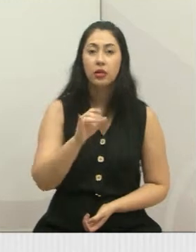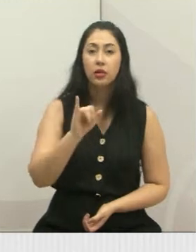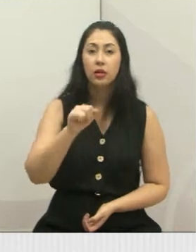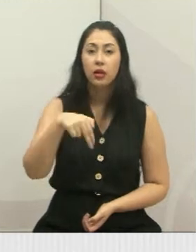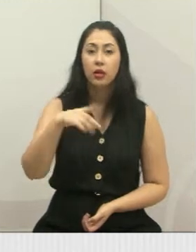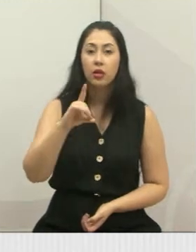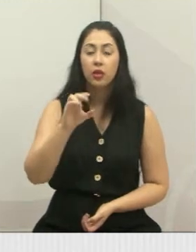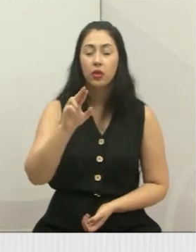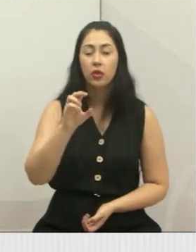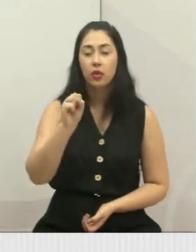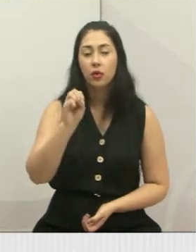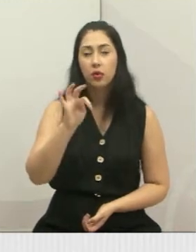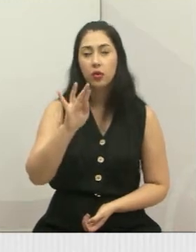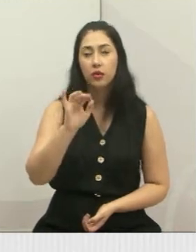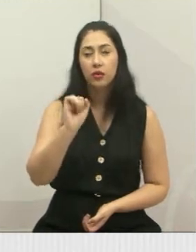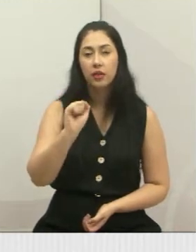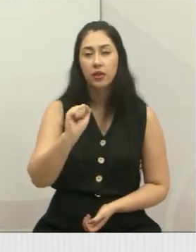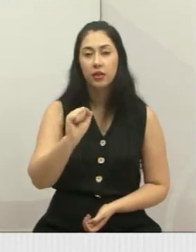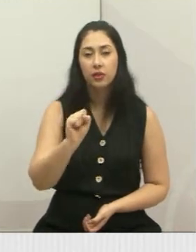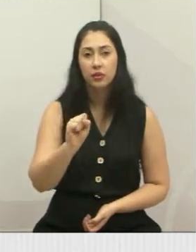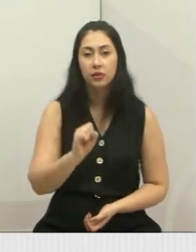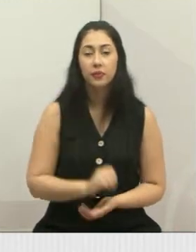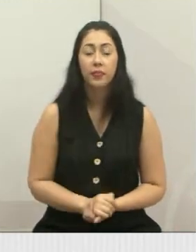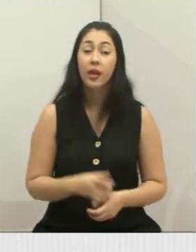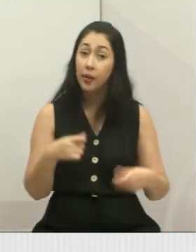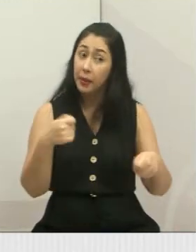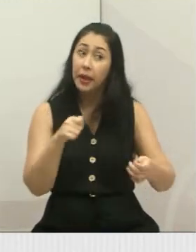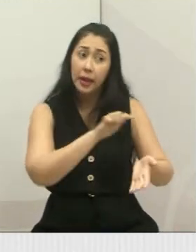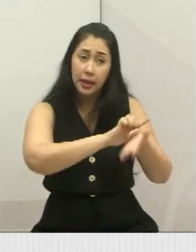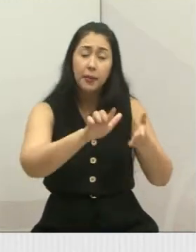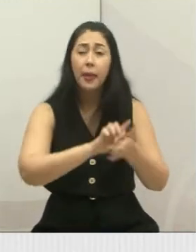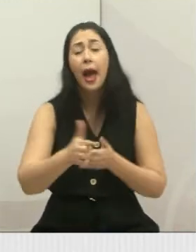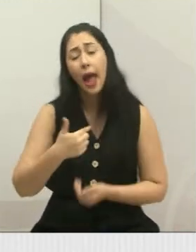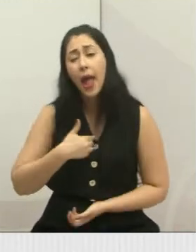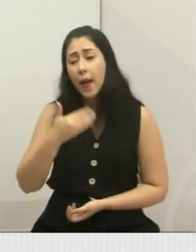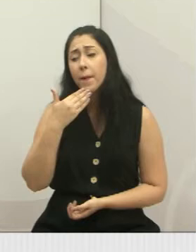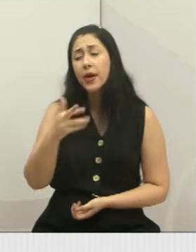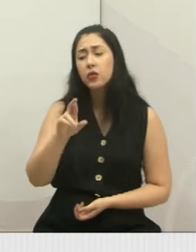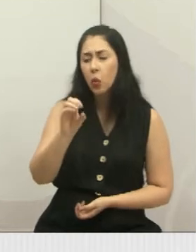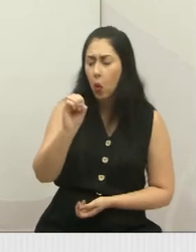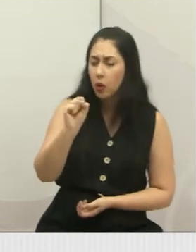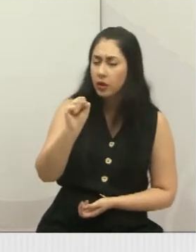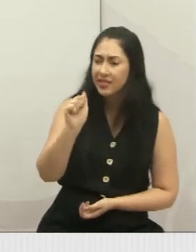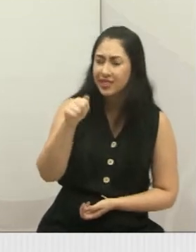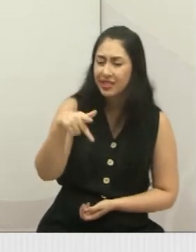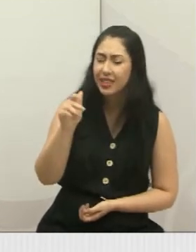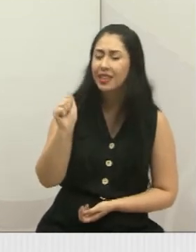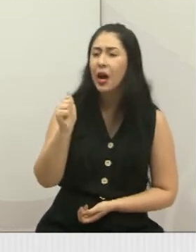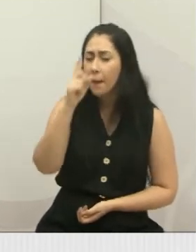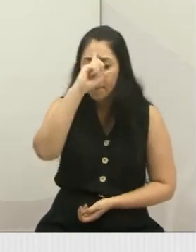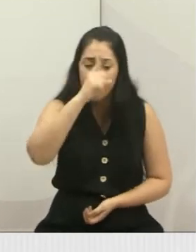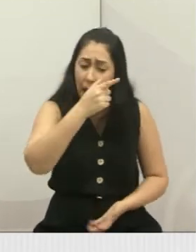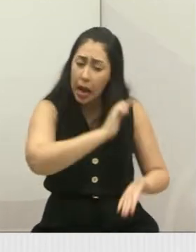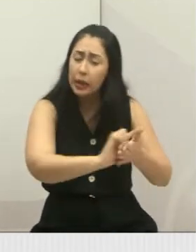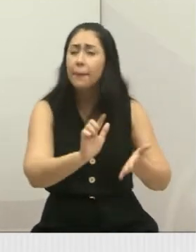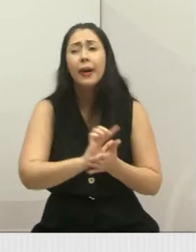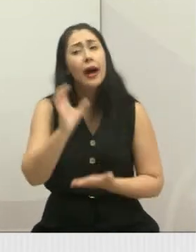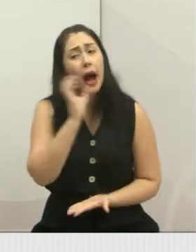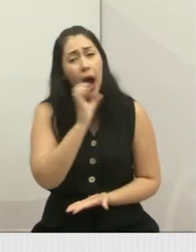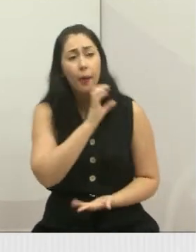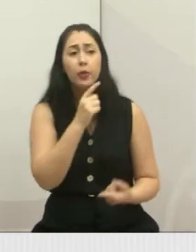Então, tem que limpar essa área, peço a Rosana Vasco que manda limpar essa área, quanto mais rápido,